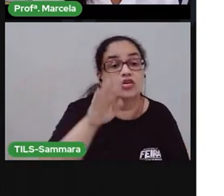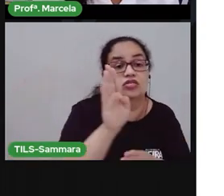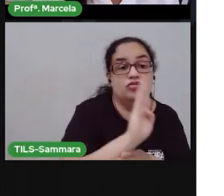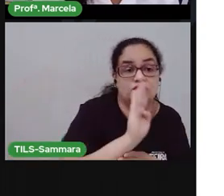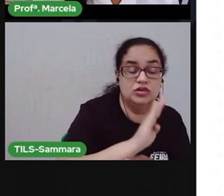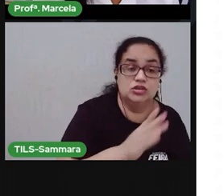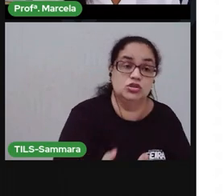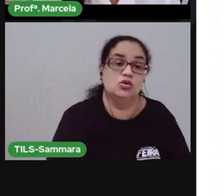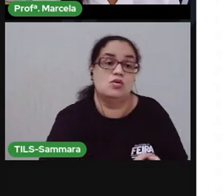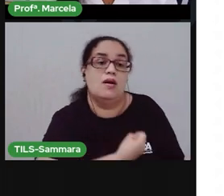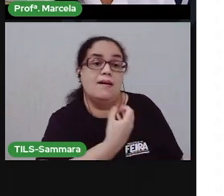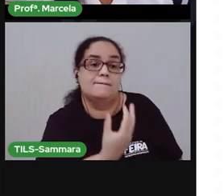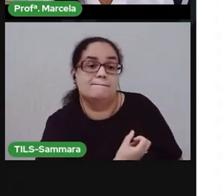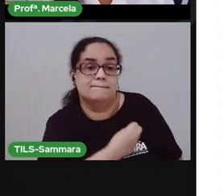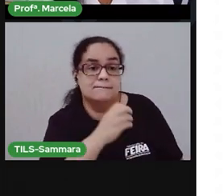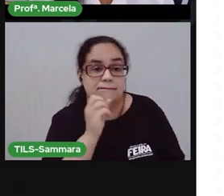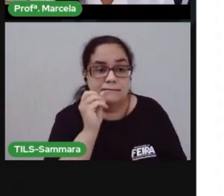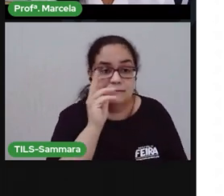do poema, tá?